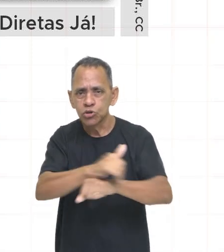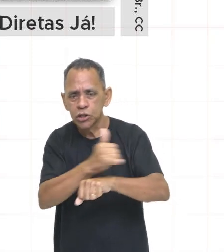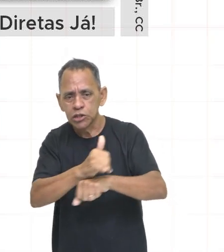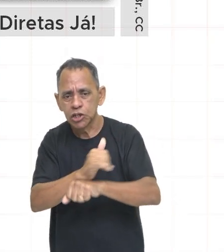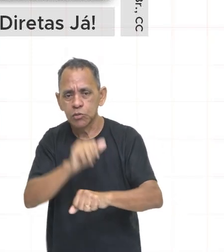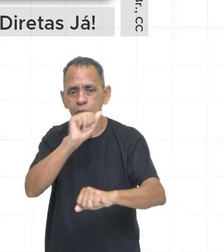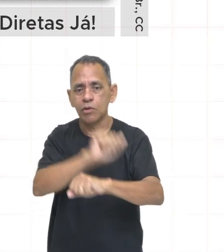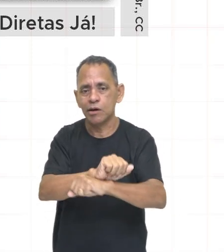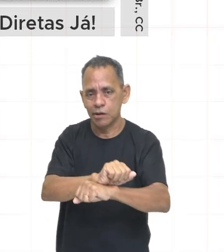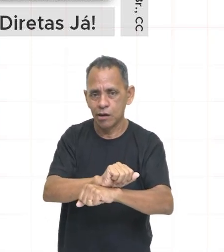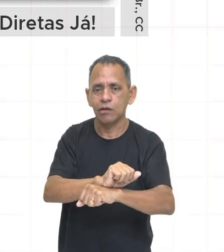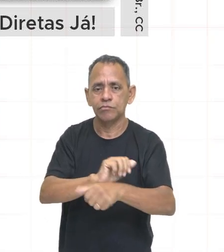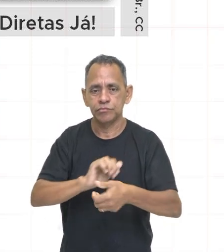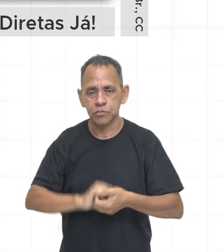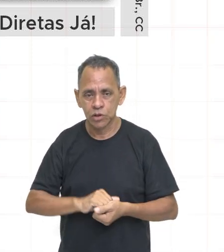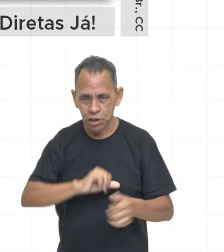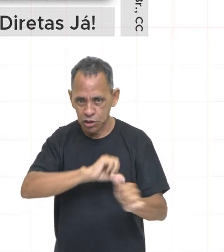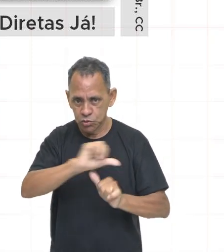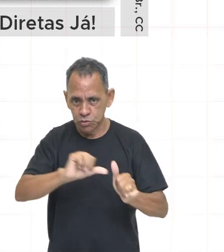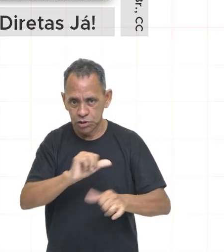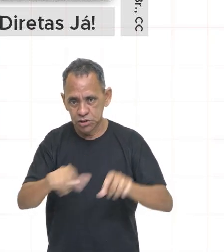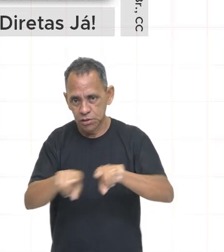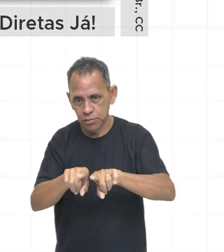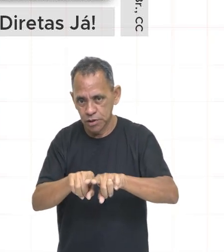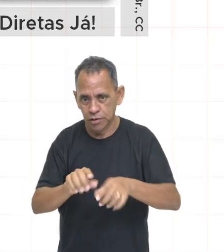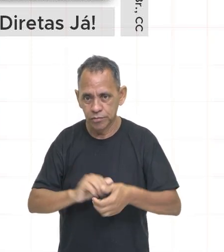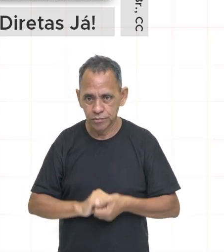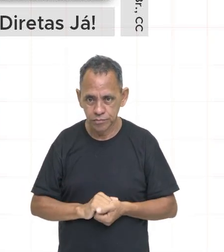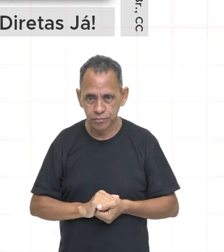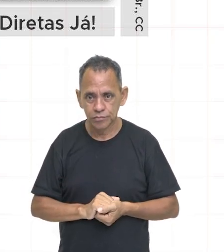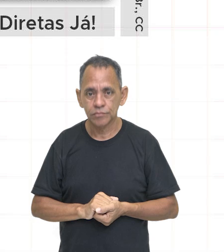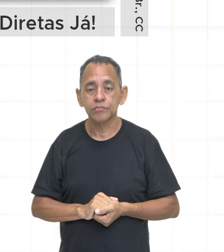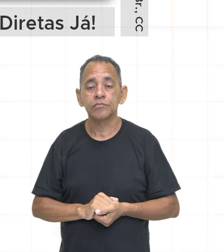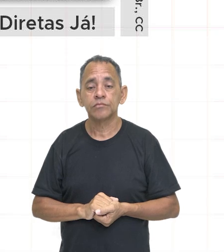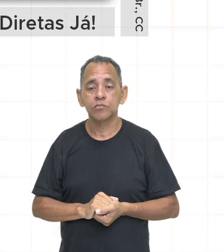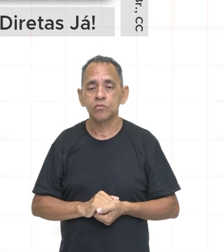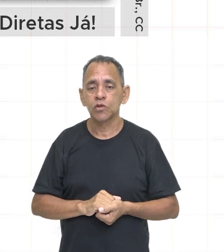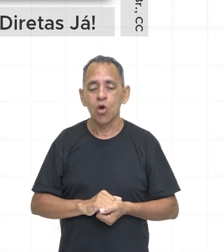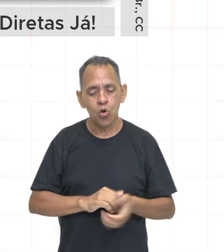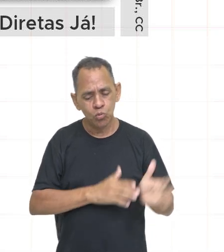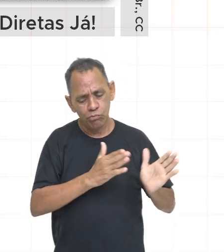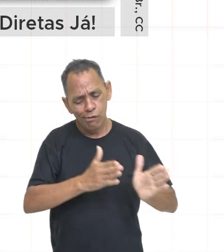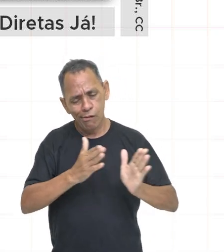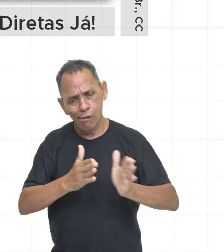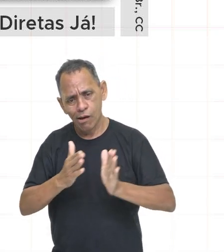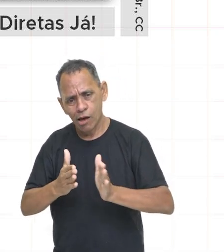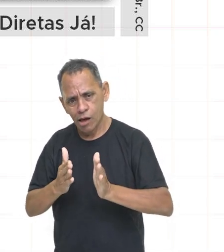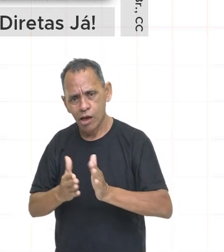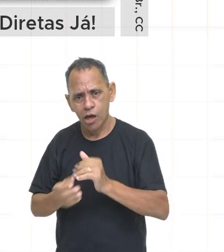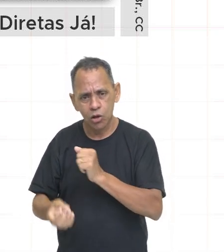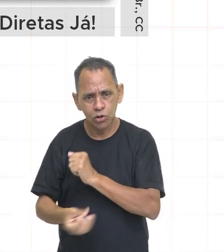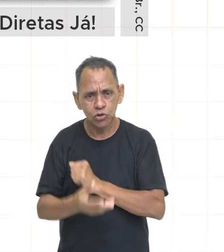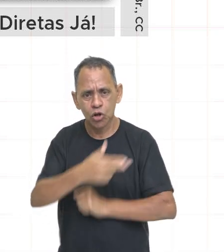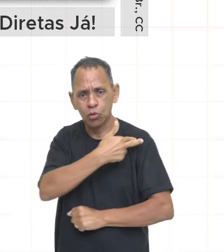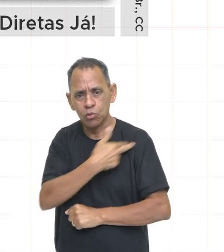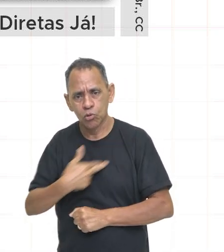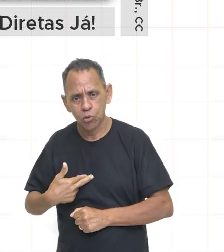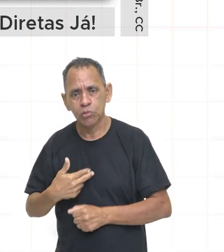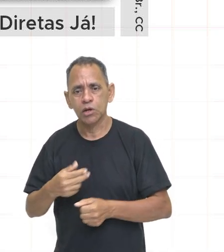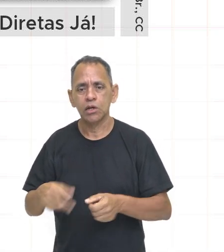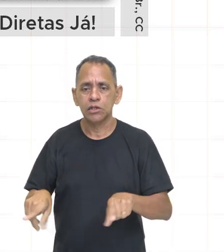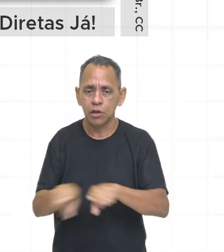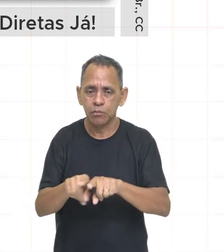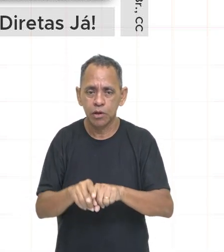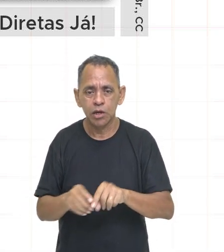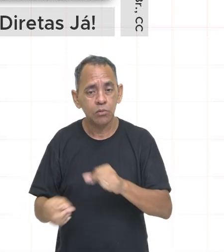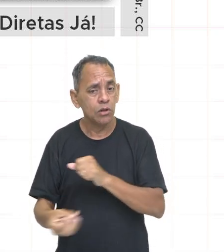Os caminhos para a nova república. Os debates pela realização de uma nova Constituição aconteciam em diversos